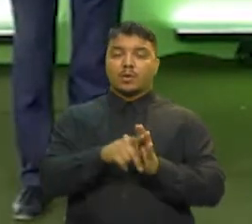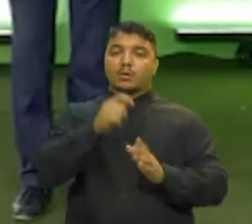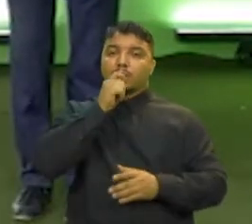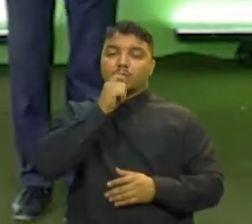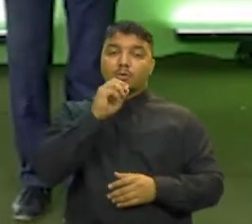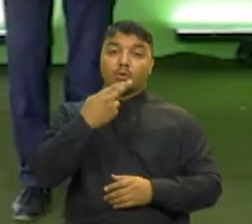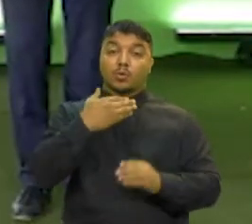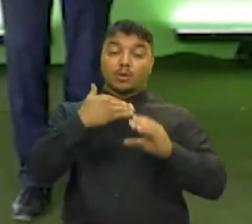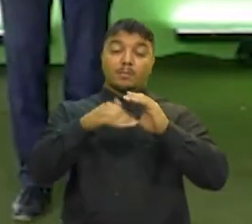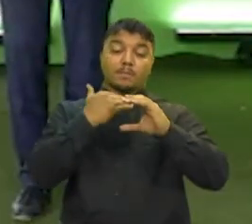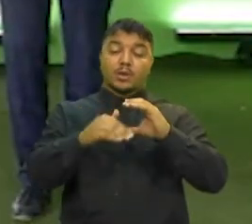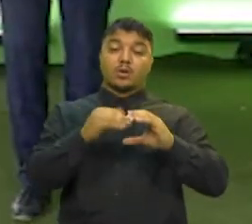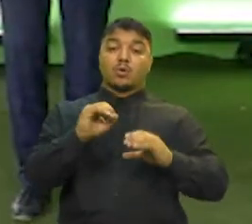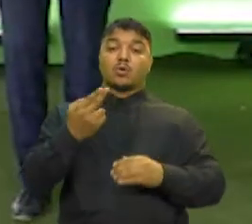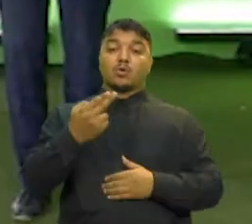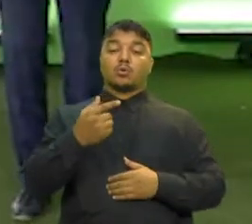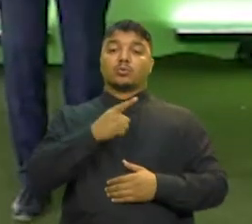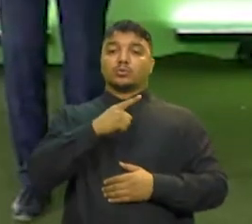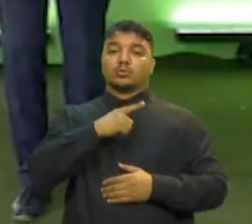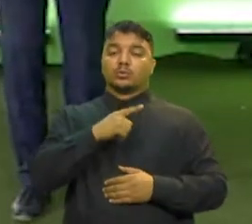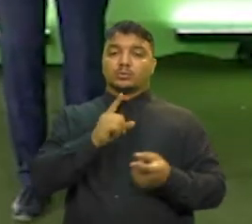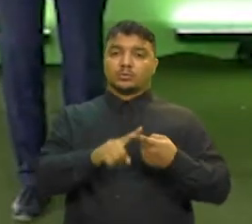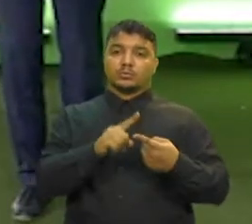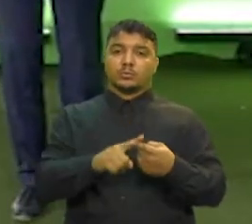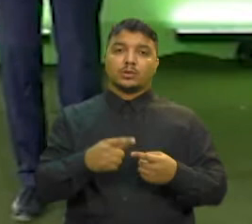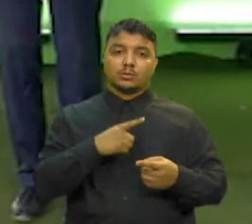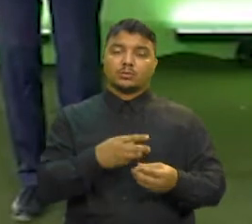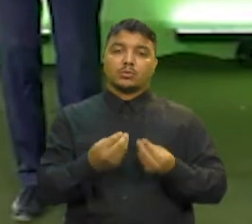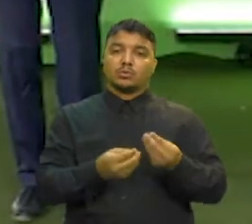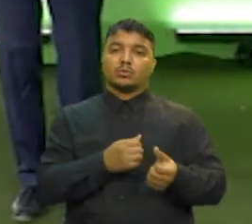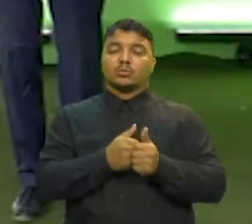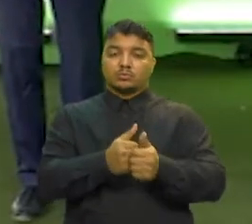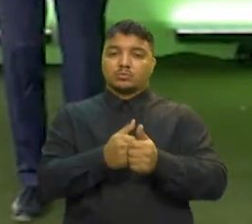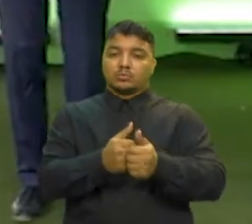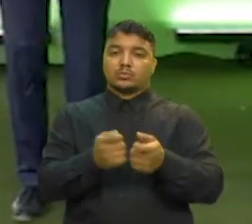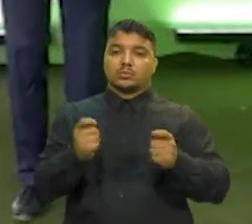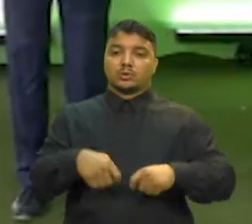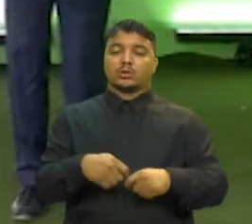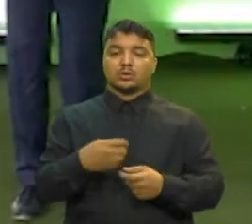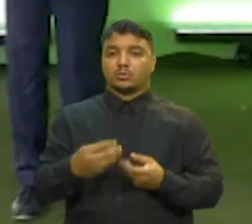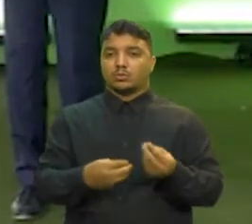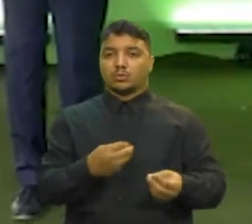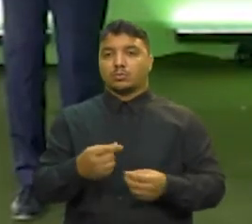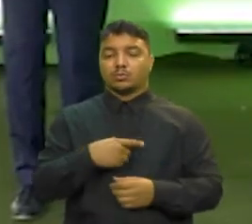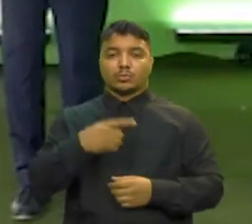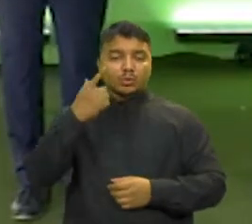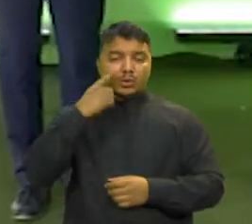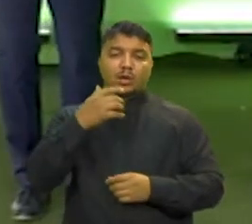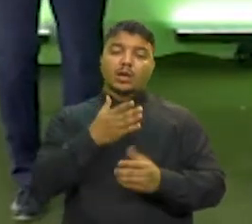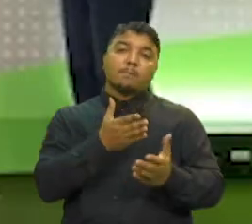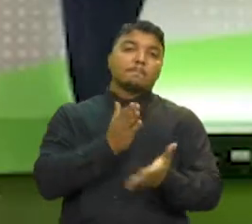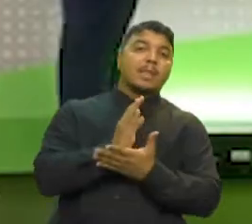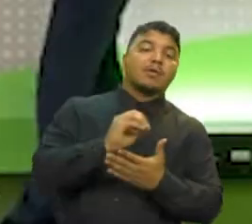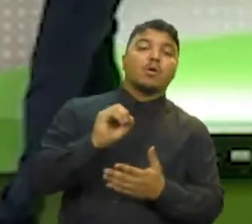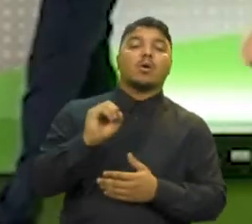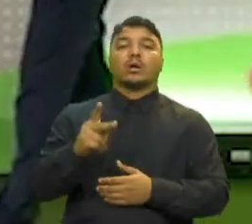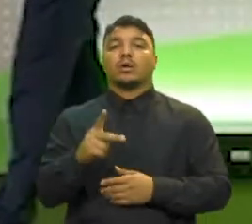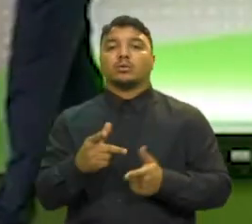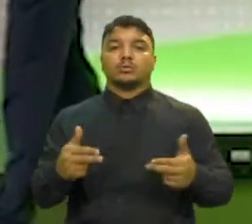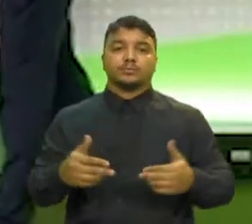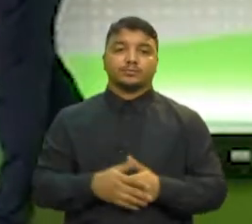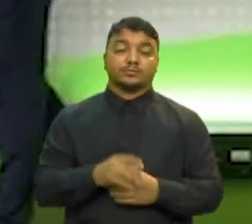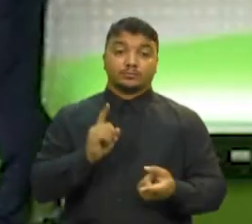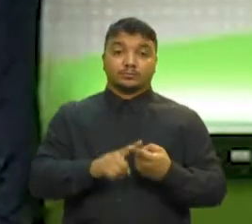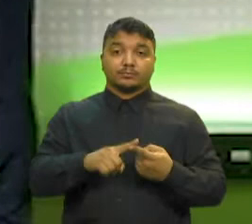seu e-mail Ou tem lá também o acompanhamento do seu processo Para saber lá Ah, o cadastro foi aprovado, ok Camilo também